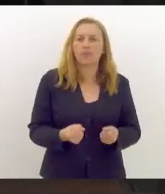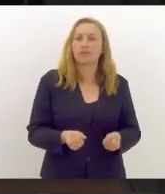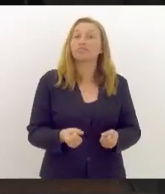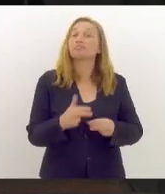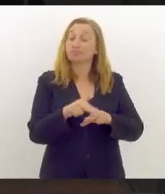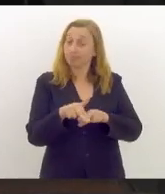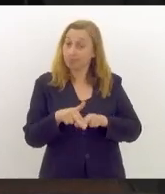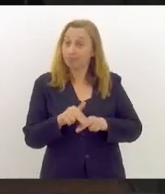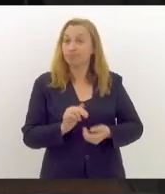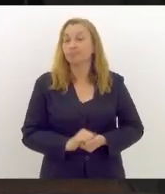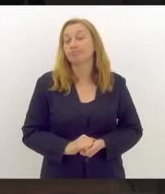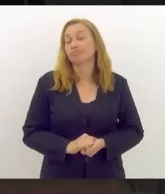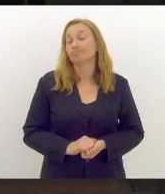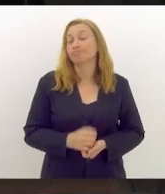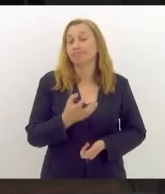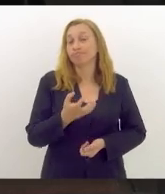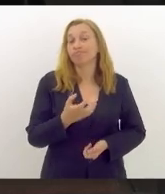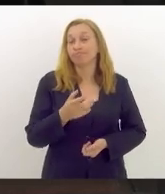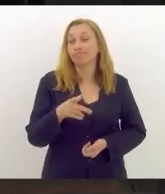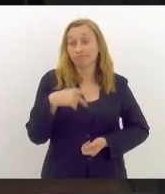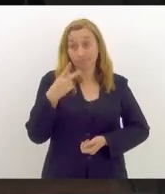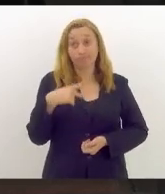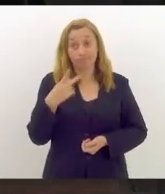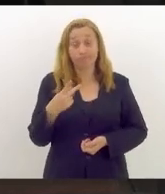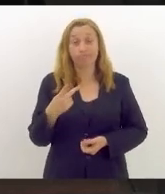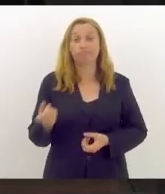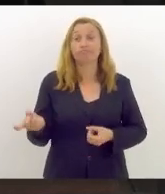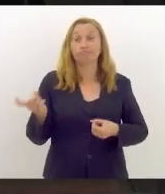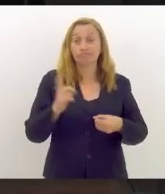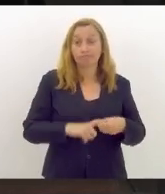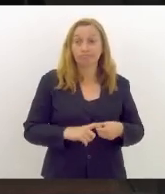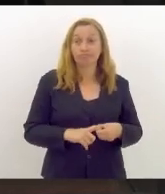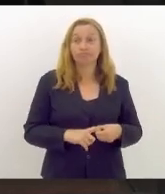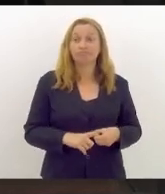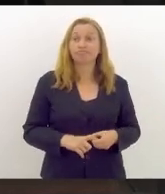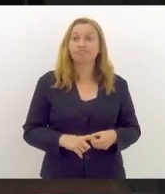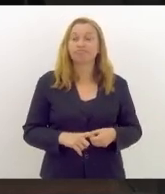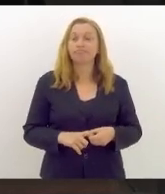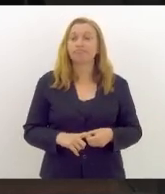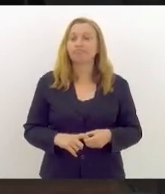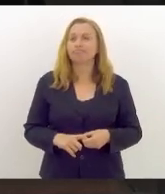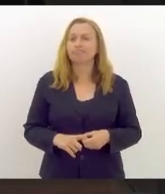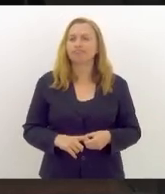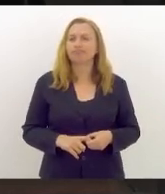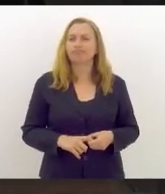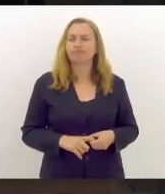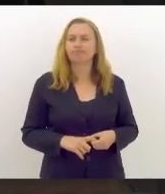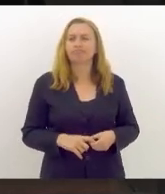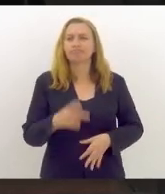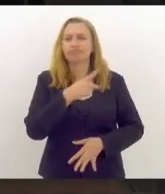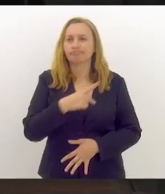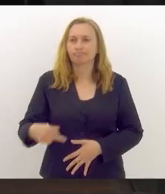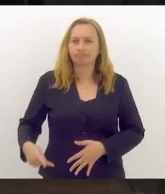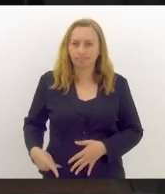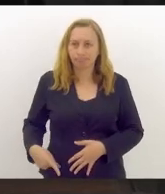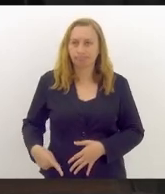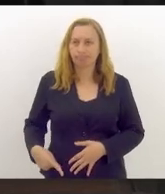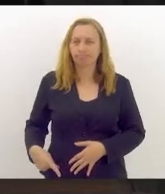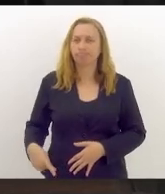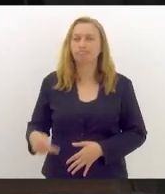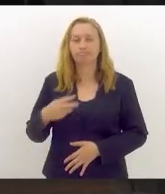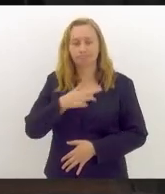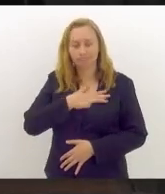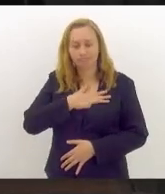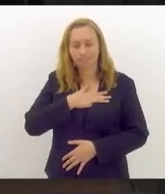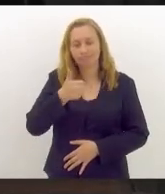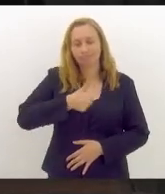Portanto, eu quero aqui saudar o retorno ao Palácio do Planalto, o retorno à presidência da República do presidente Lula a